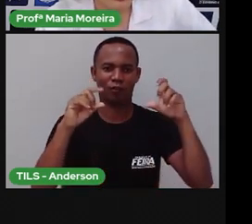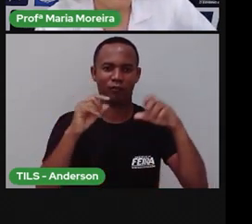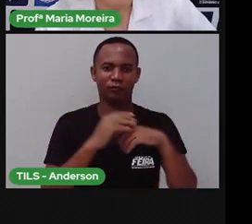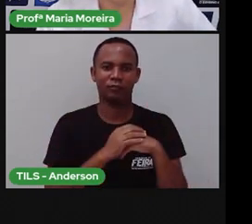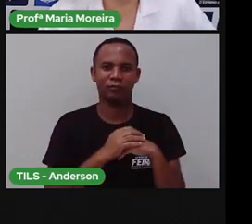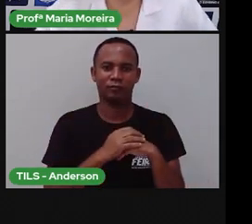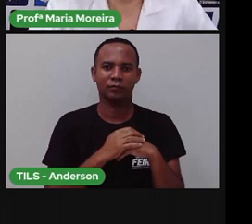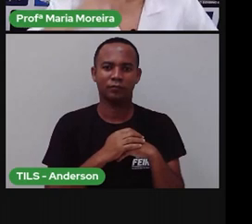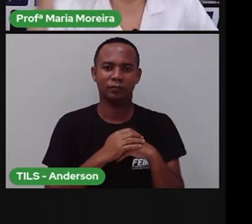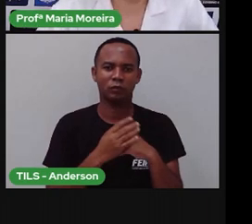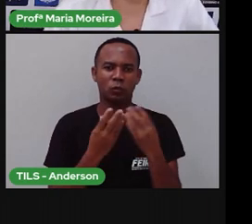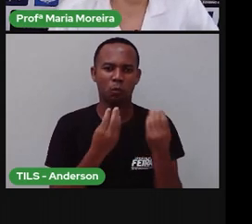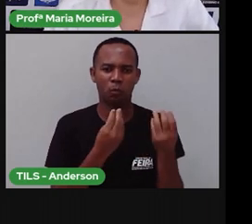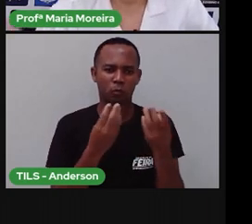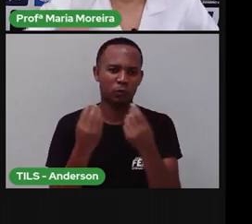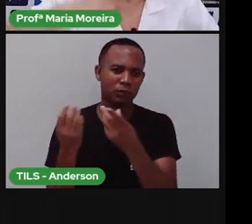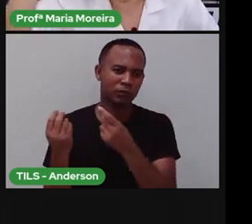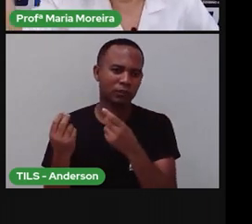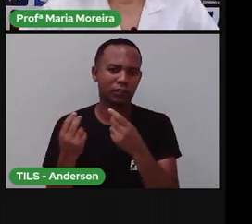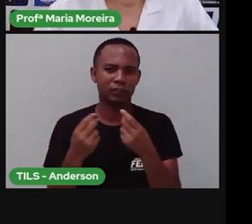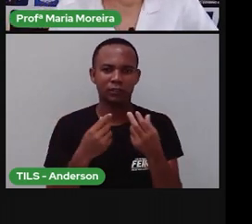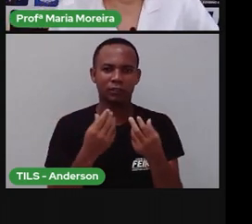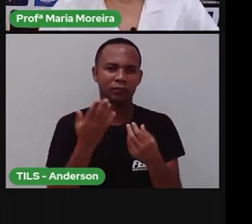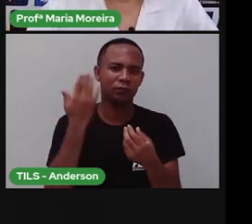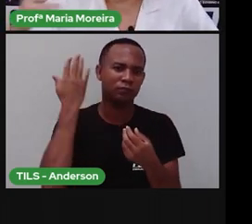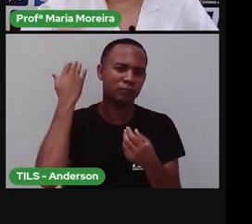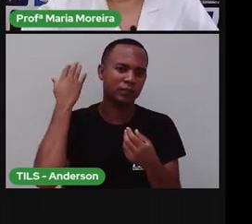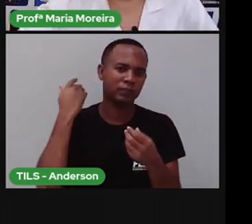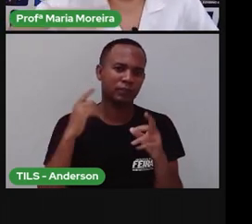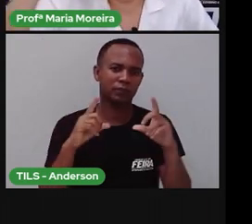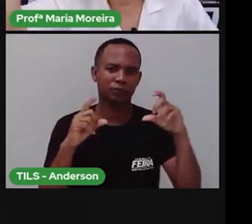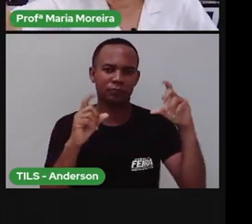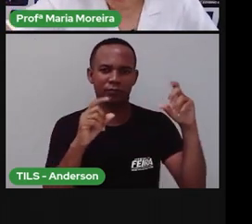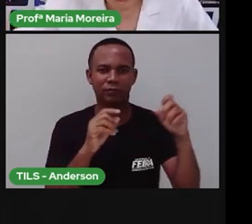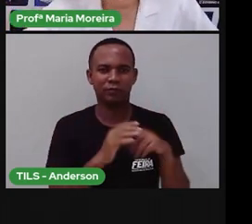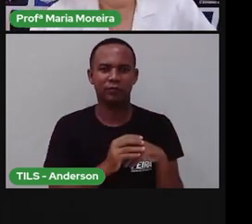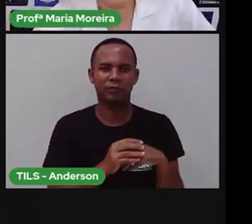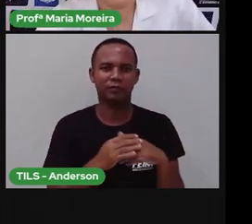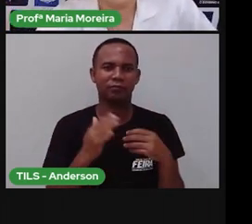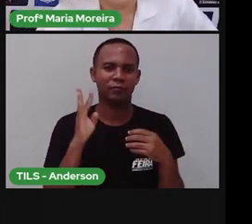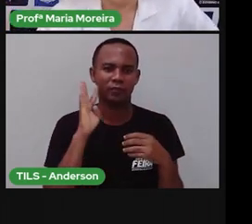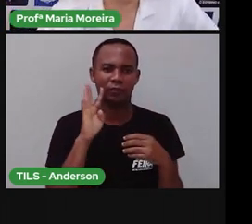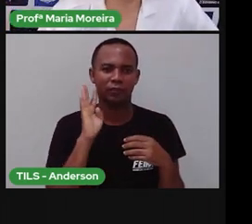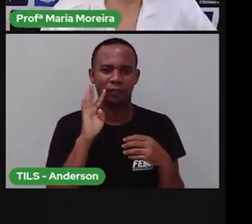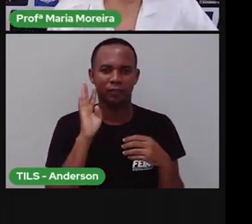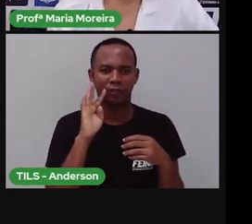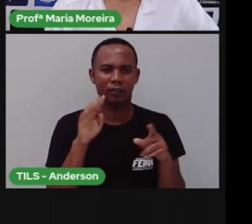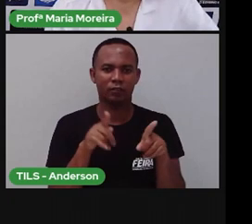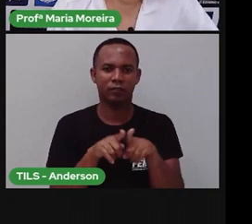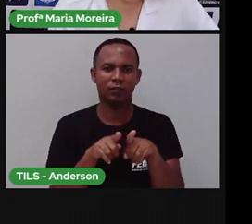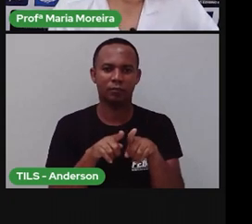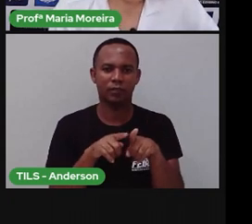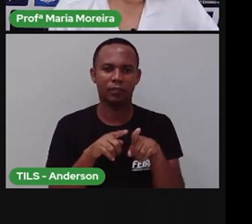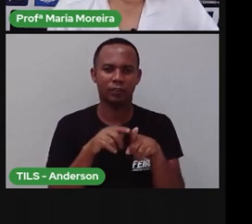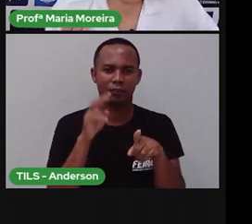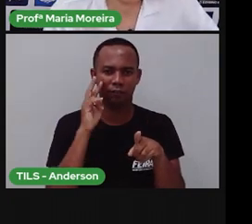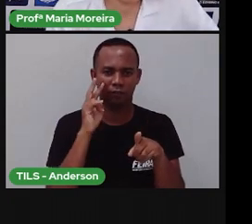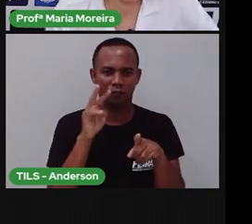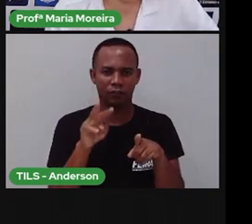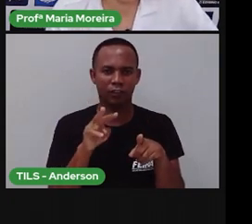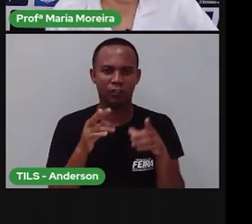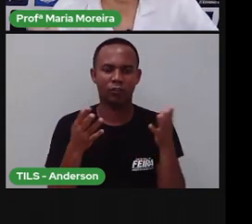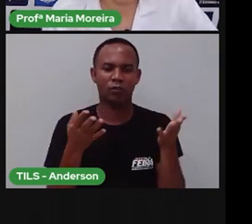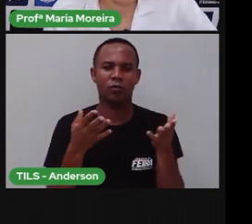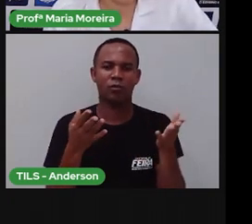antiga. A gente teve aí várias fotos de muito antiga, pouco antiga, bem mais antiga. pra vocês verem que hoje os